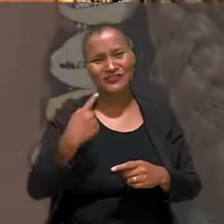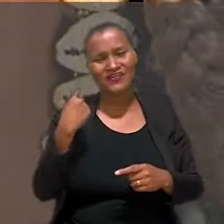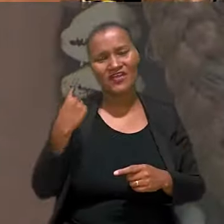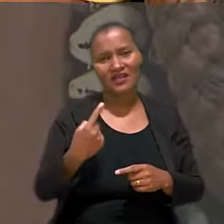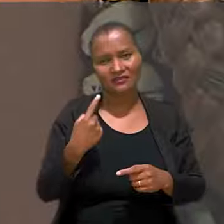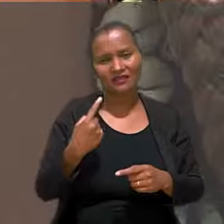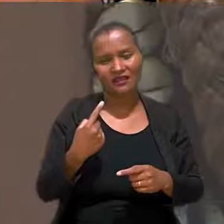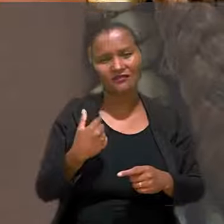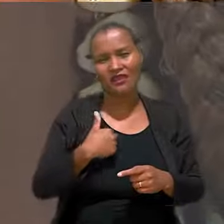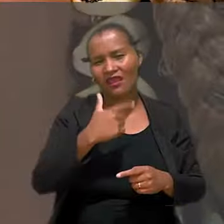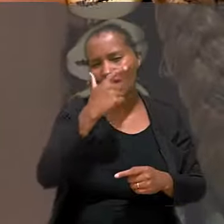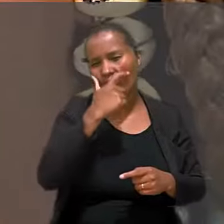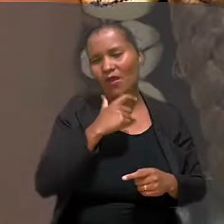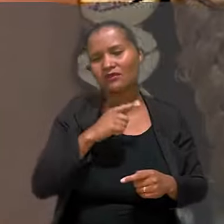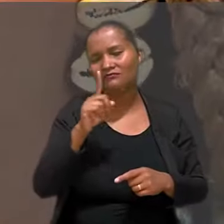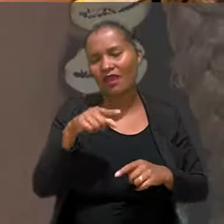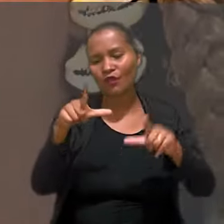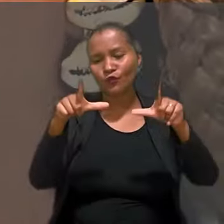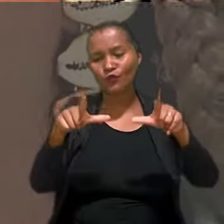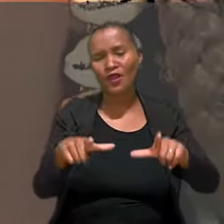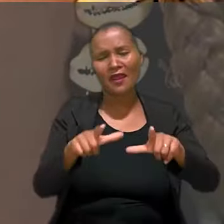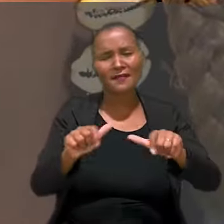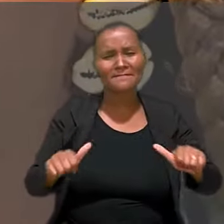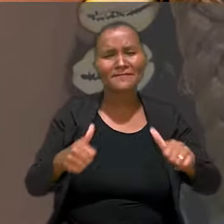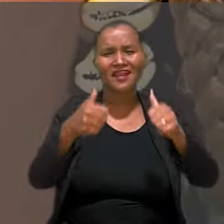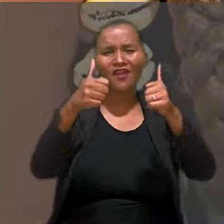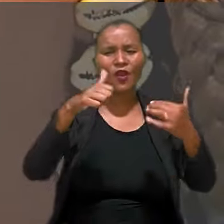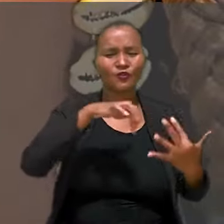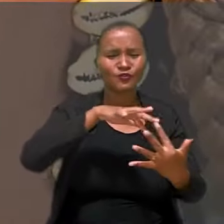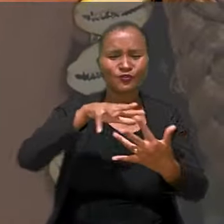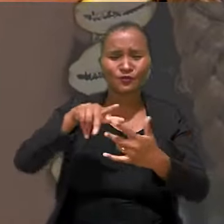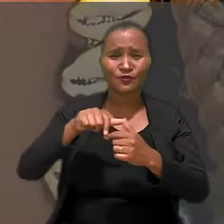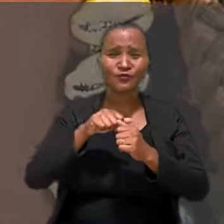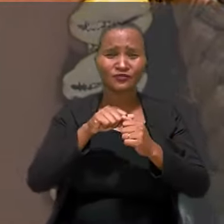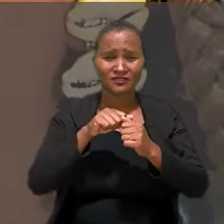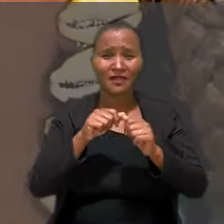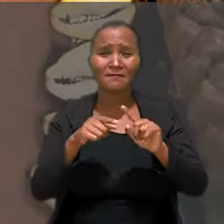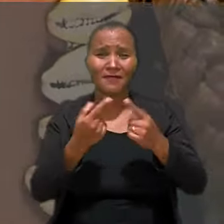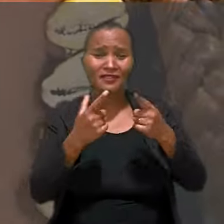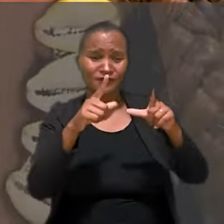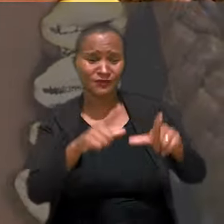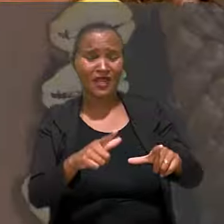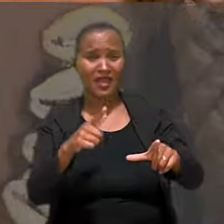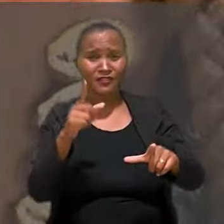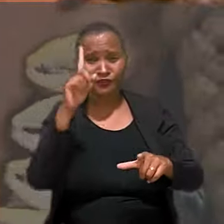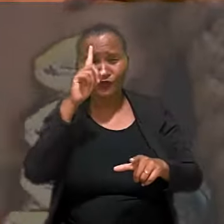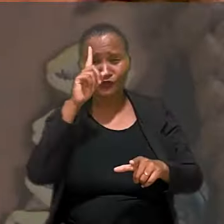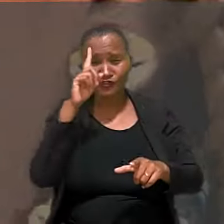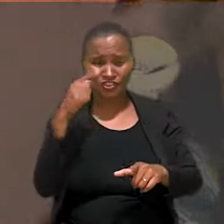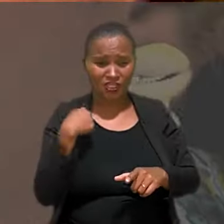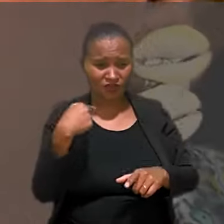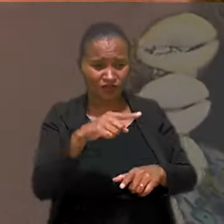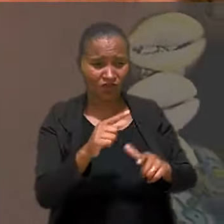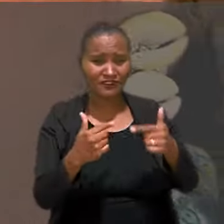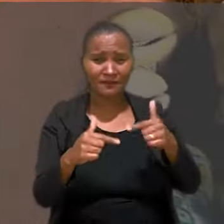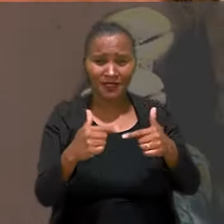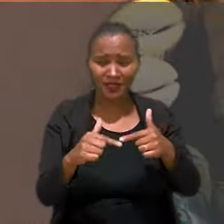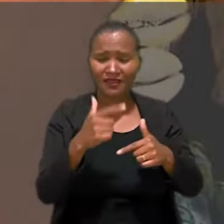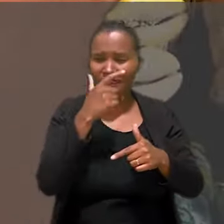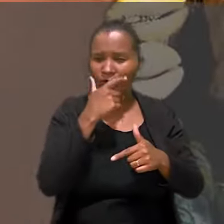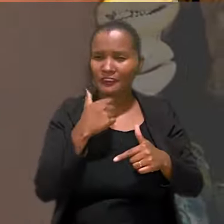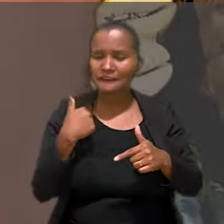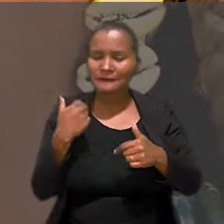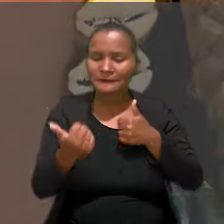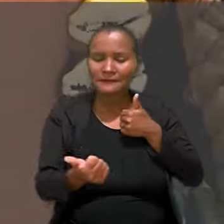reconhecidas como advogadas. Eu acho que esse é um lugar no melhor dos mundos, mas é um lugar que todo dia, quando eu